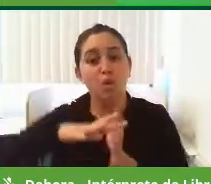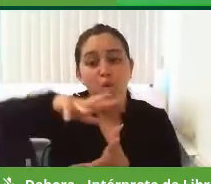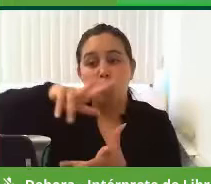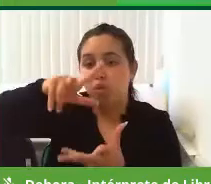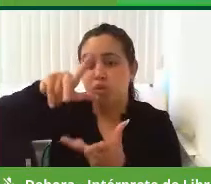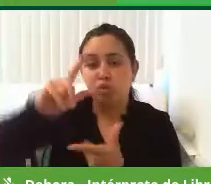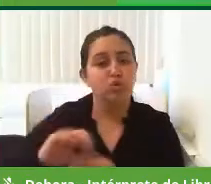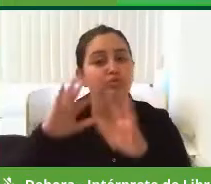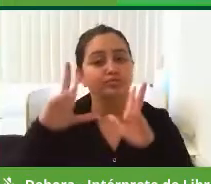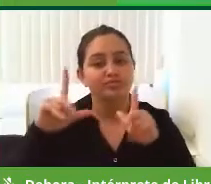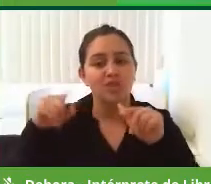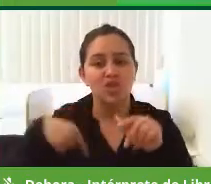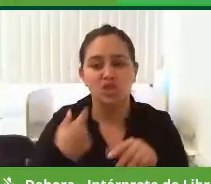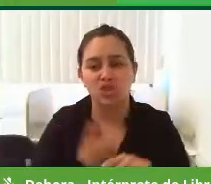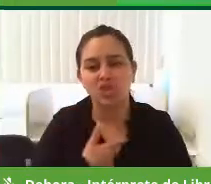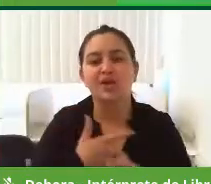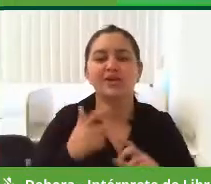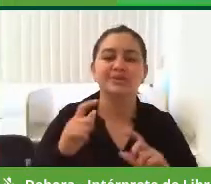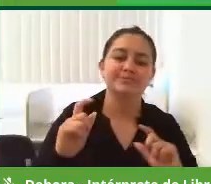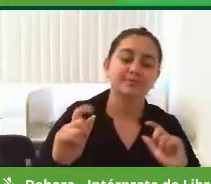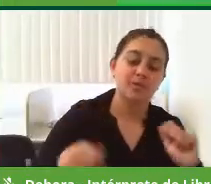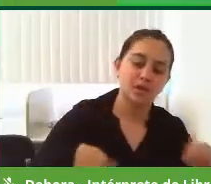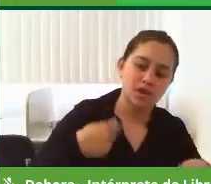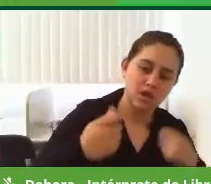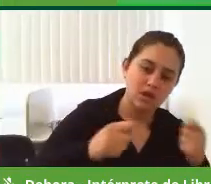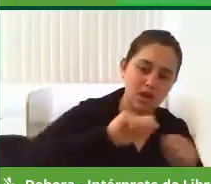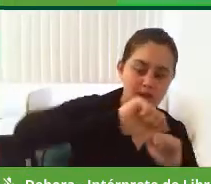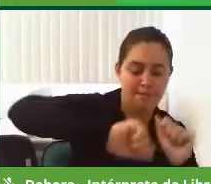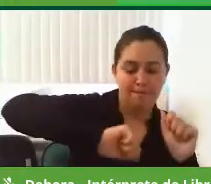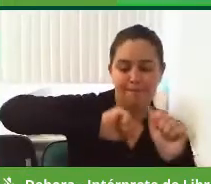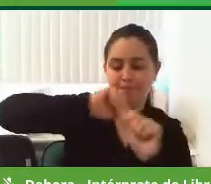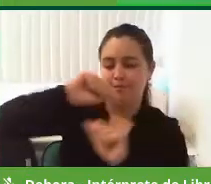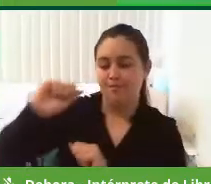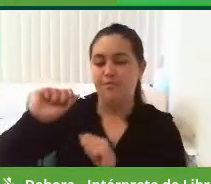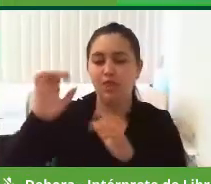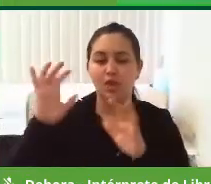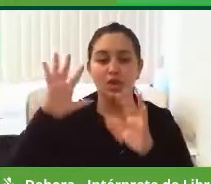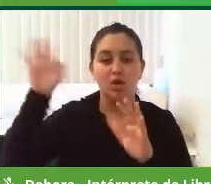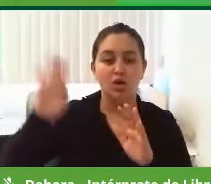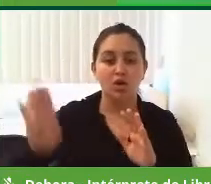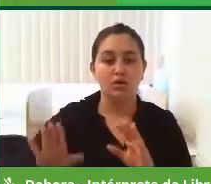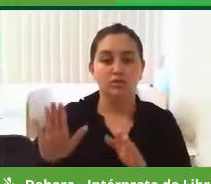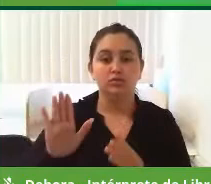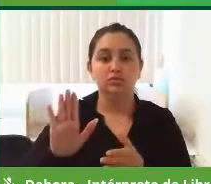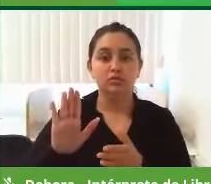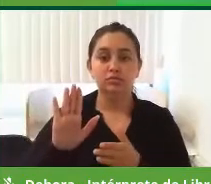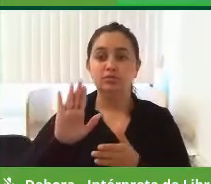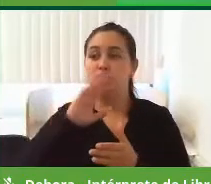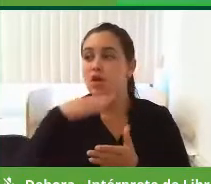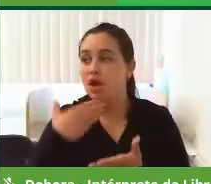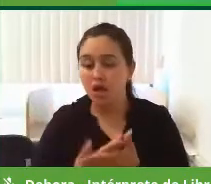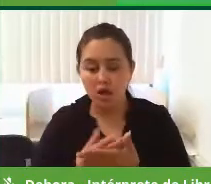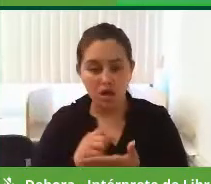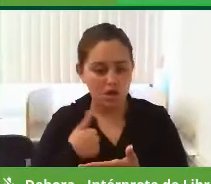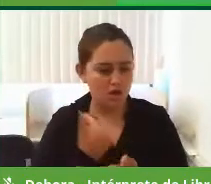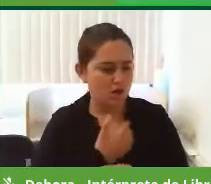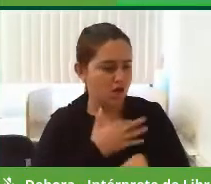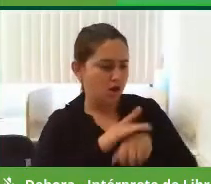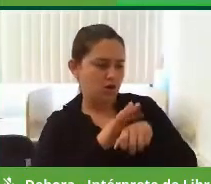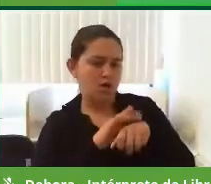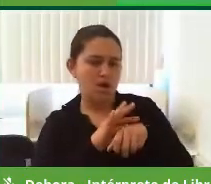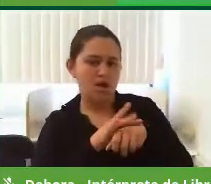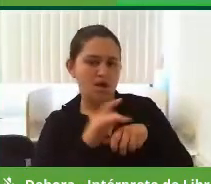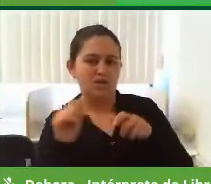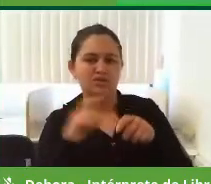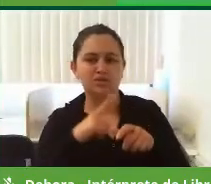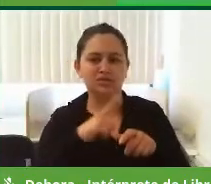adequar a ela também. Mas nós vemos que o Brasil, ela nos pegou de surpresa com essa doença aí e nós tivemos que fazer